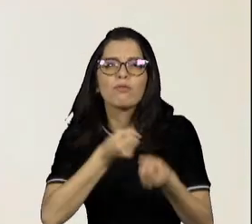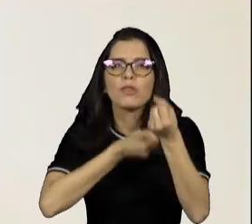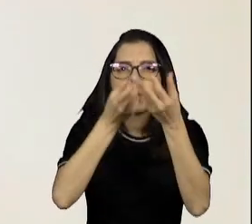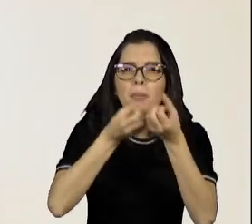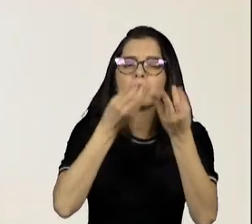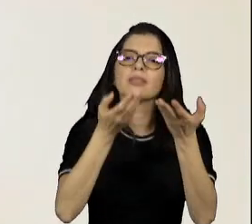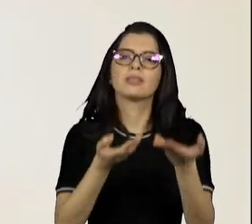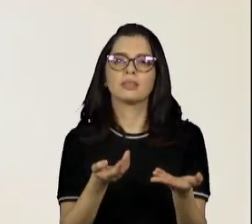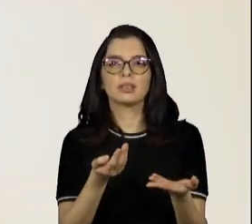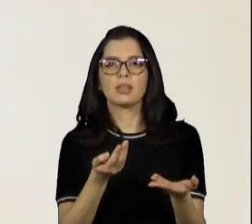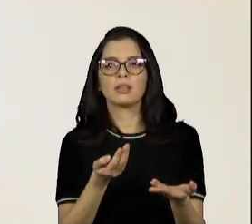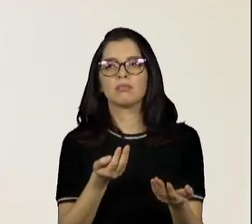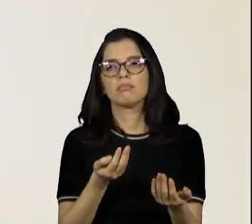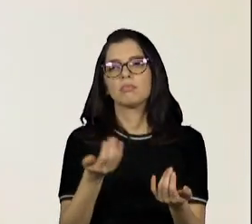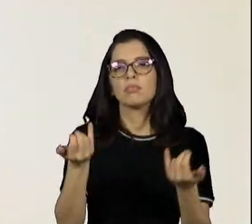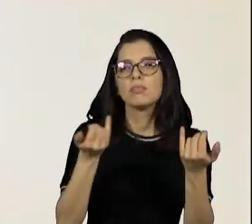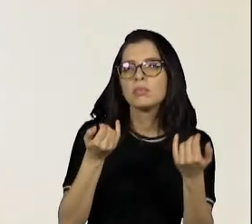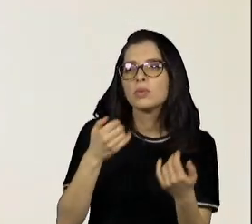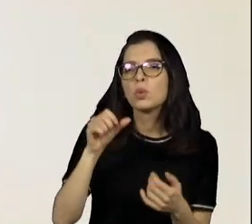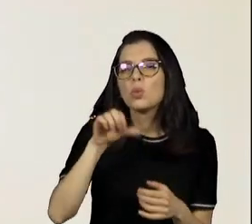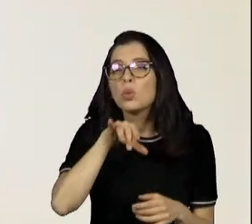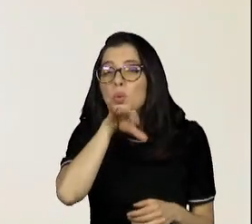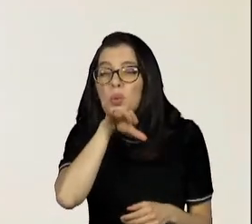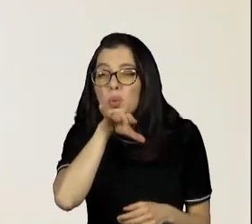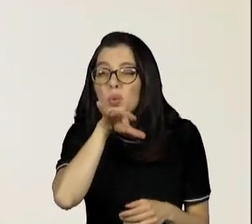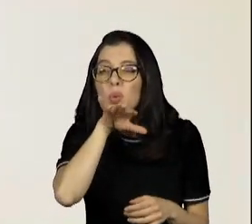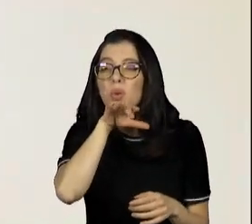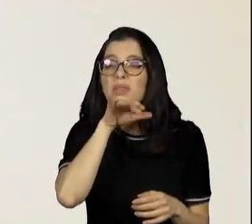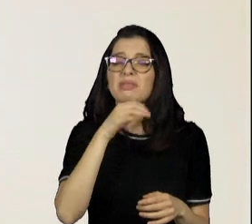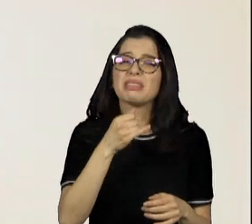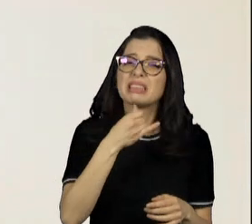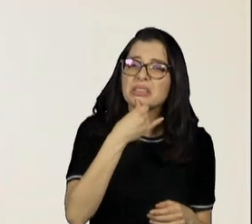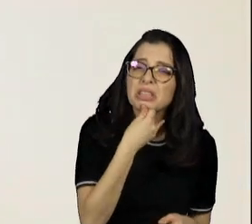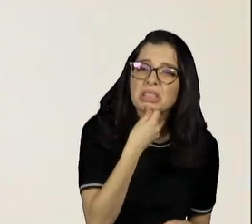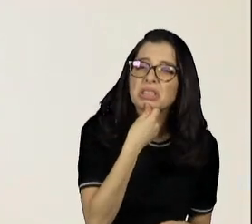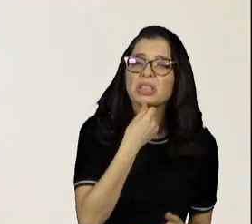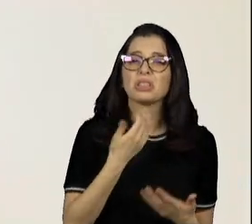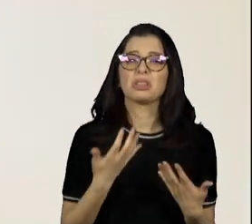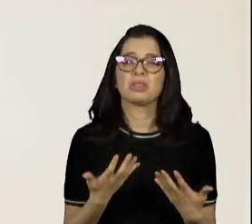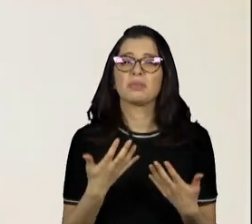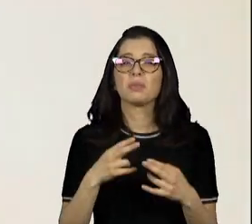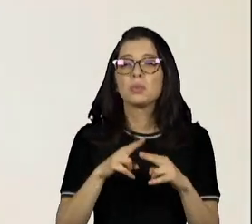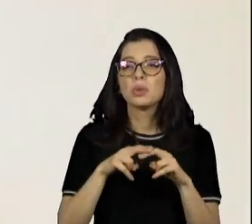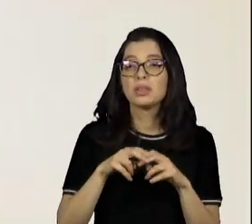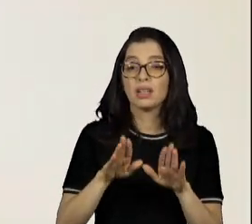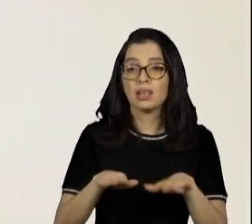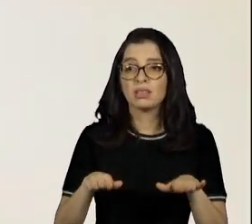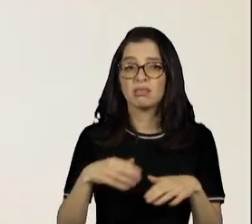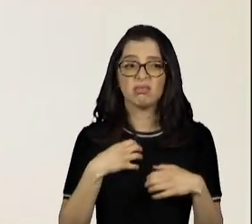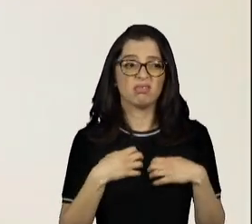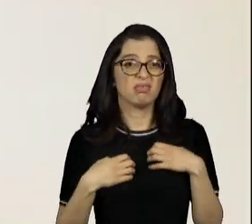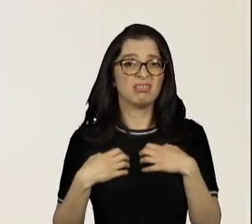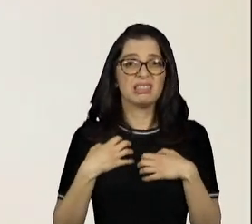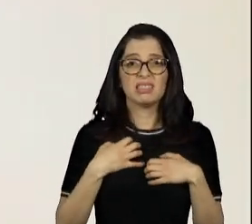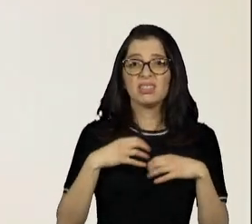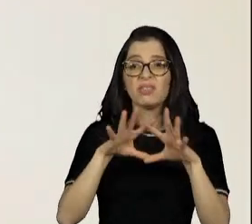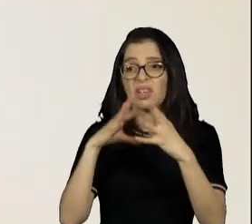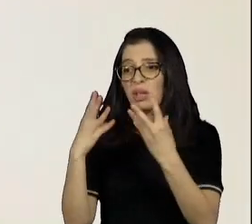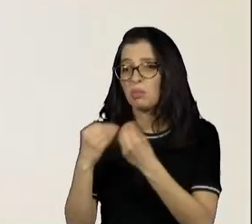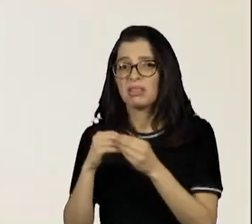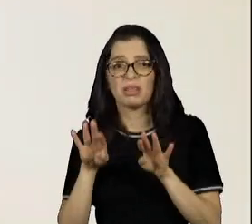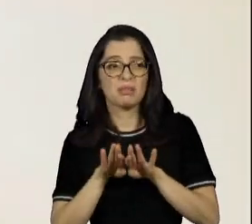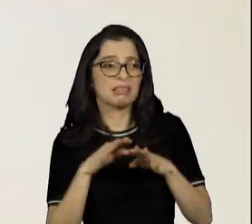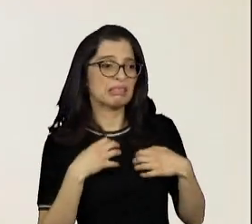tem, são as notícias ruins, isso daí deixa não só a criança ruim, como a família por um todo.